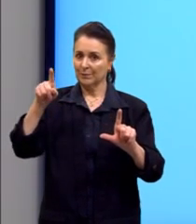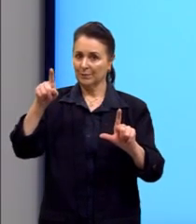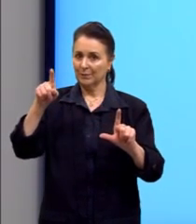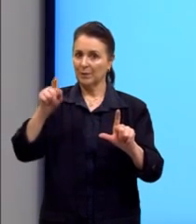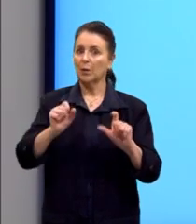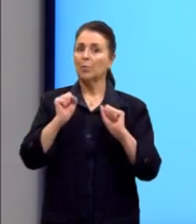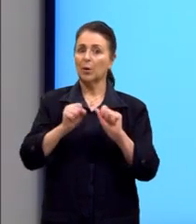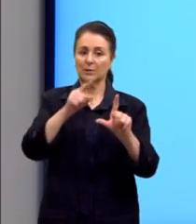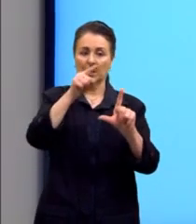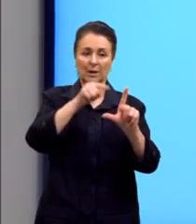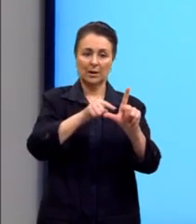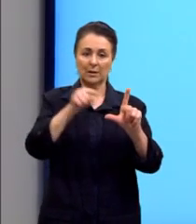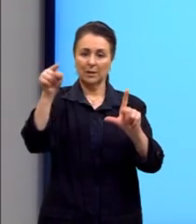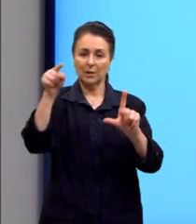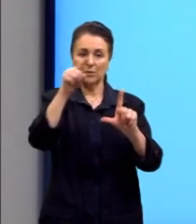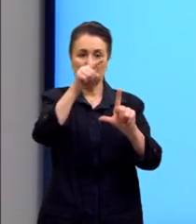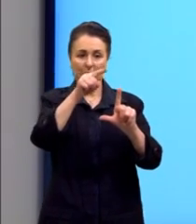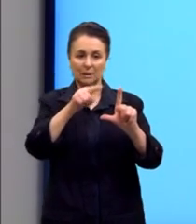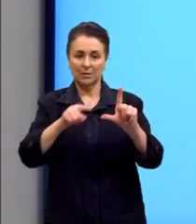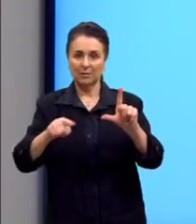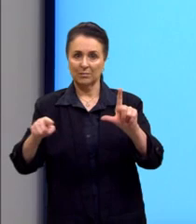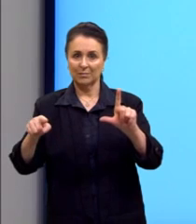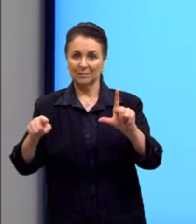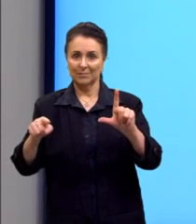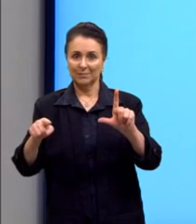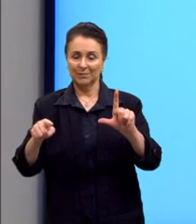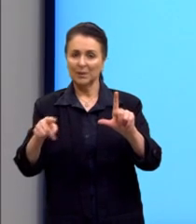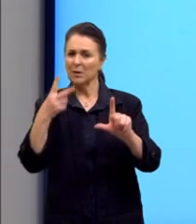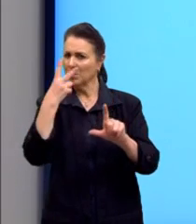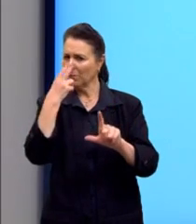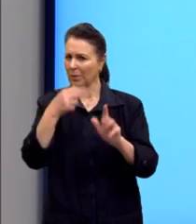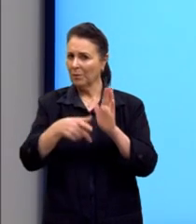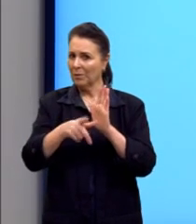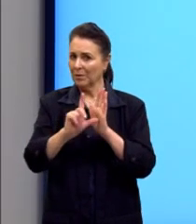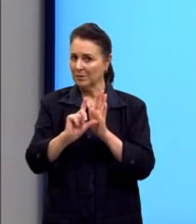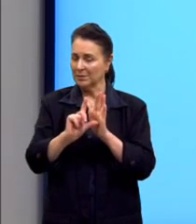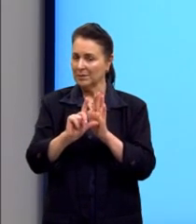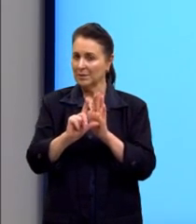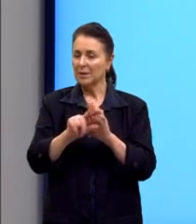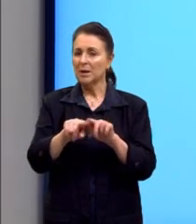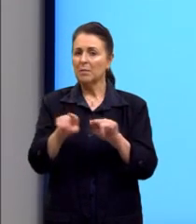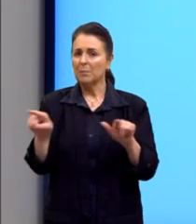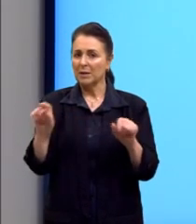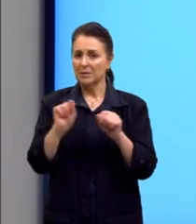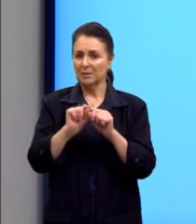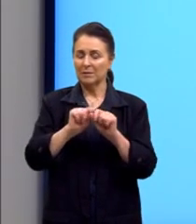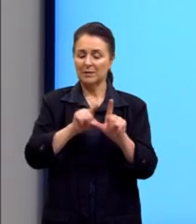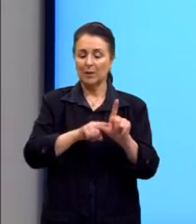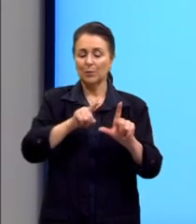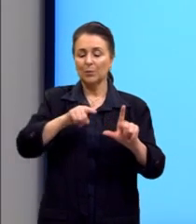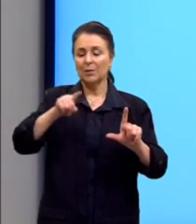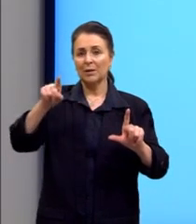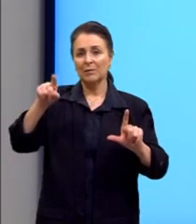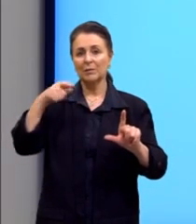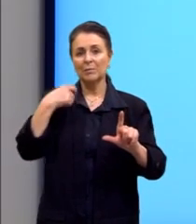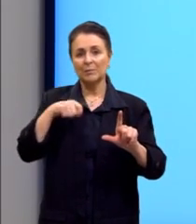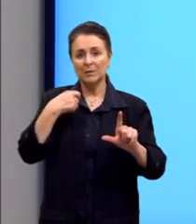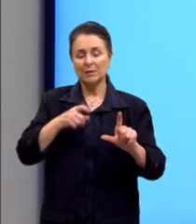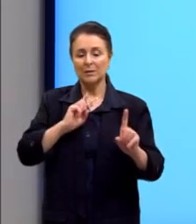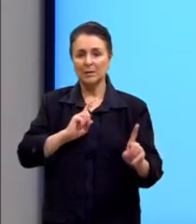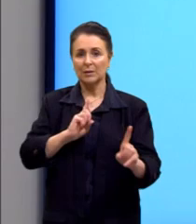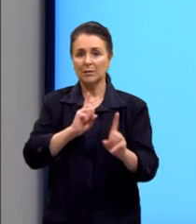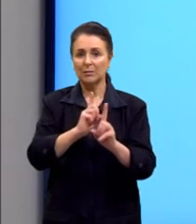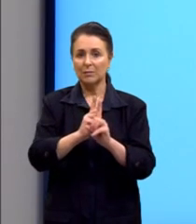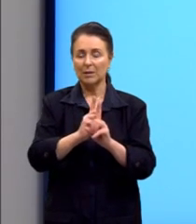crescente ou decrescente, como nós vimos anteriormente. Mas, para traçar o gráfico, gente sempre precisa encontrar